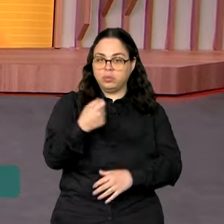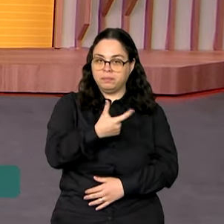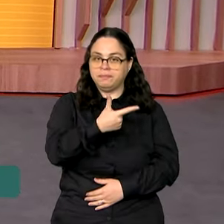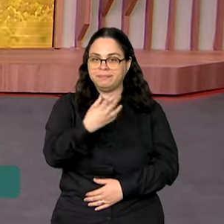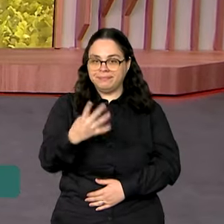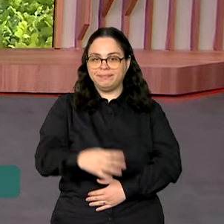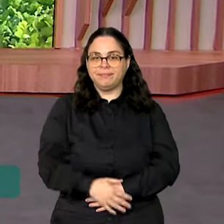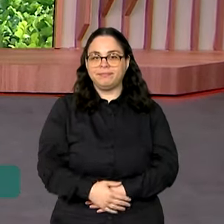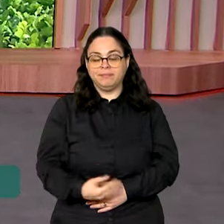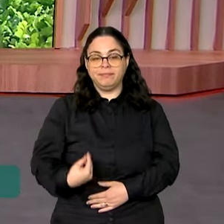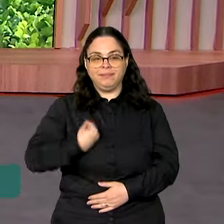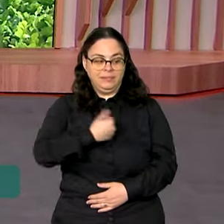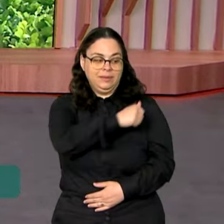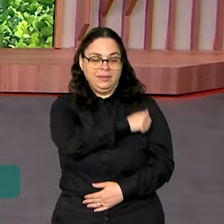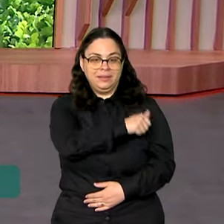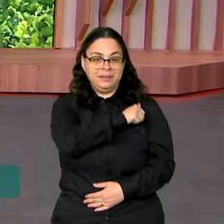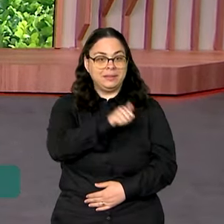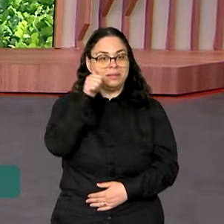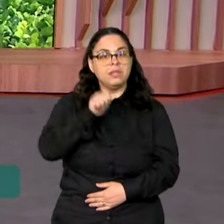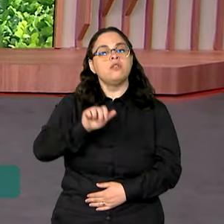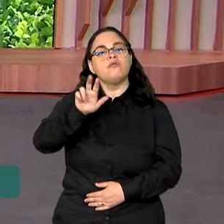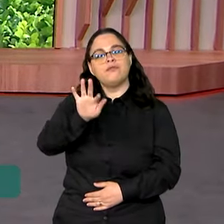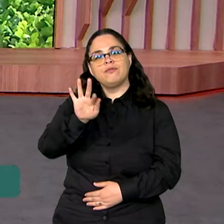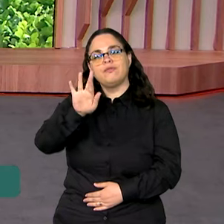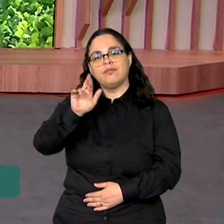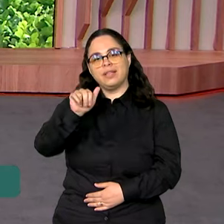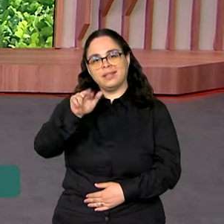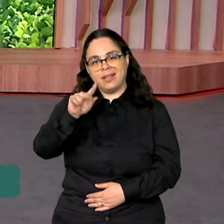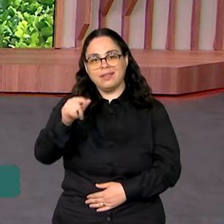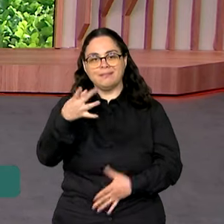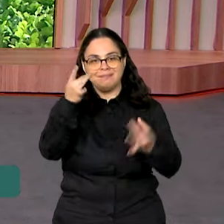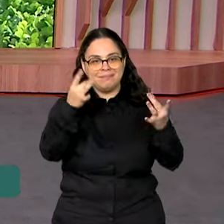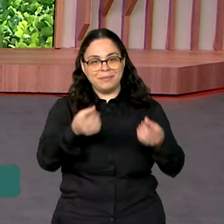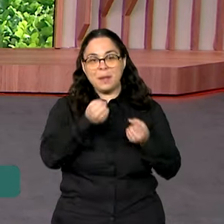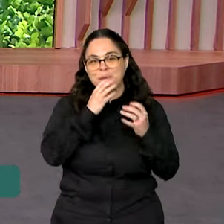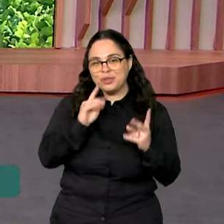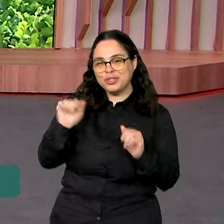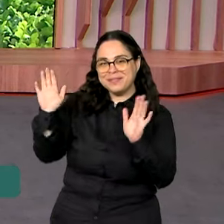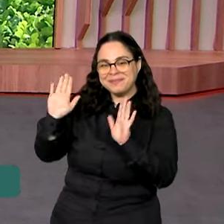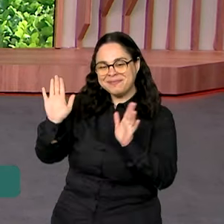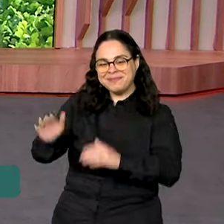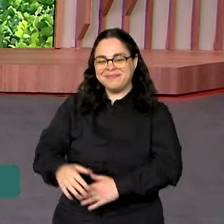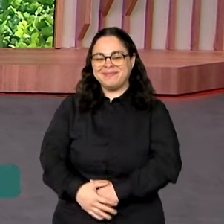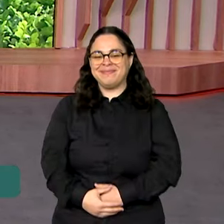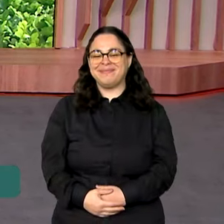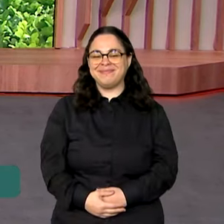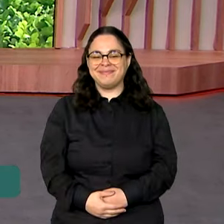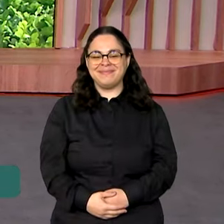o ENAD. Ao vivo do Rio de Janeiro, Fernanda Cruz tem os detalhes. Bom dia, Fernanda.